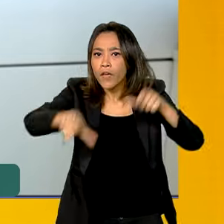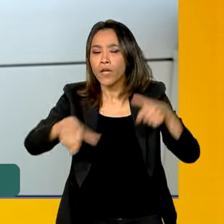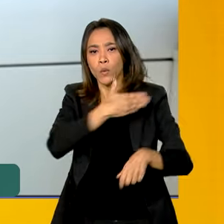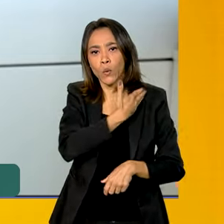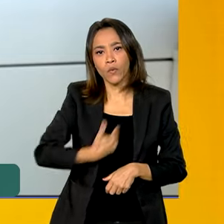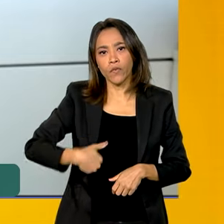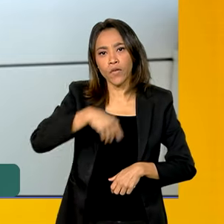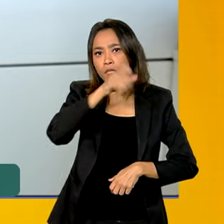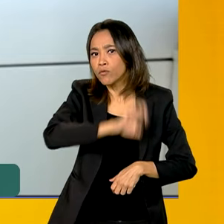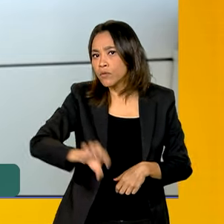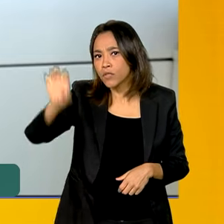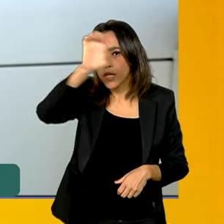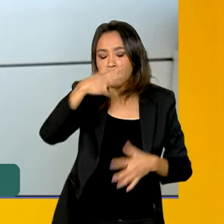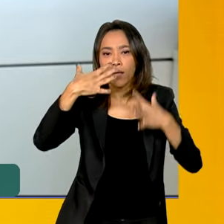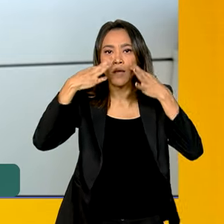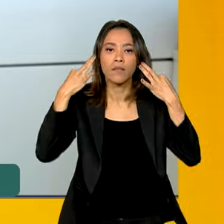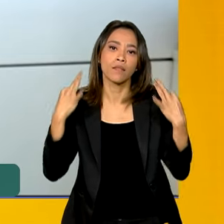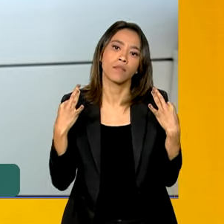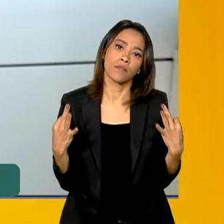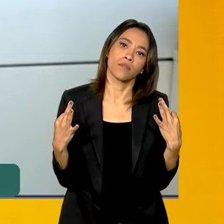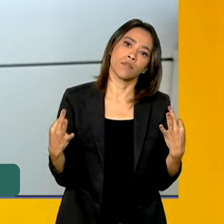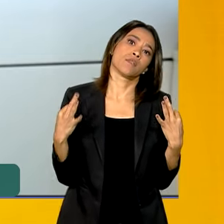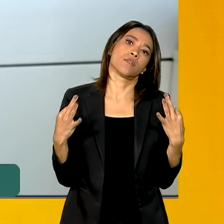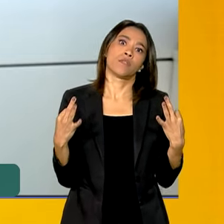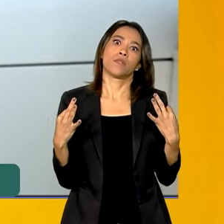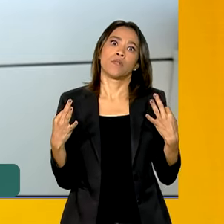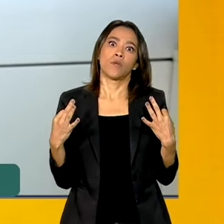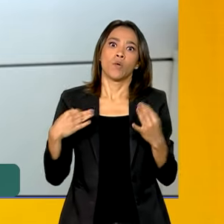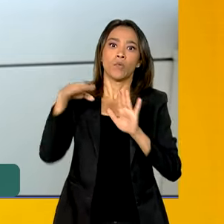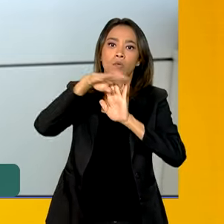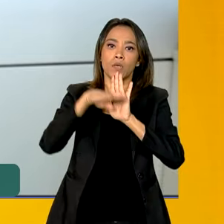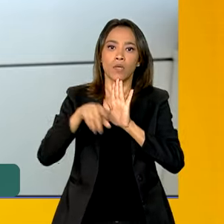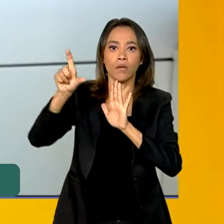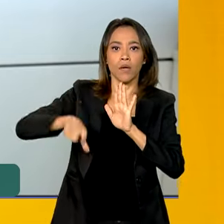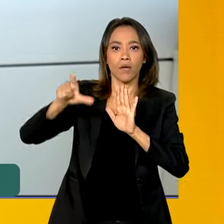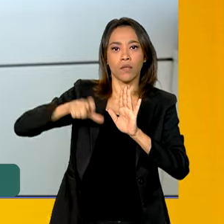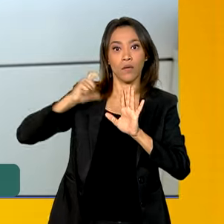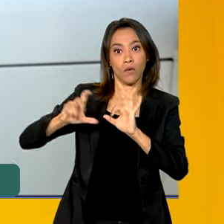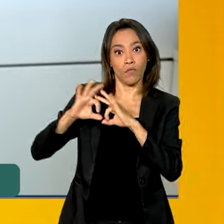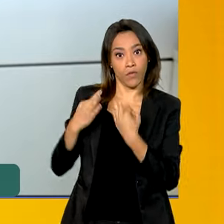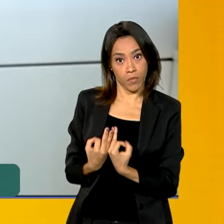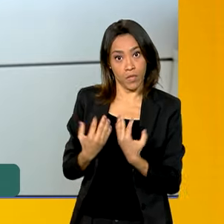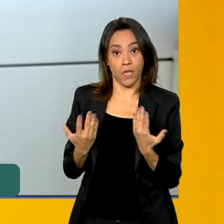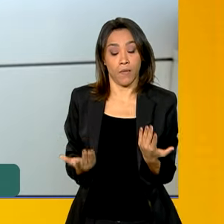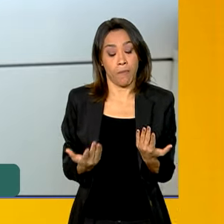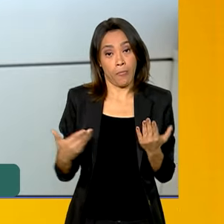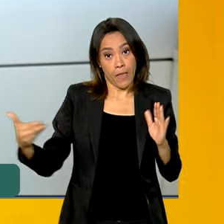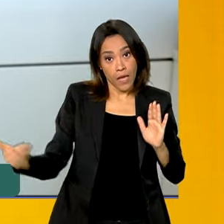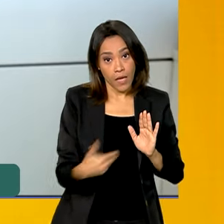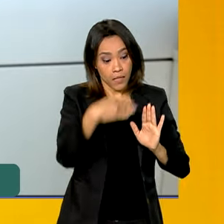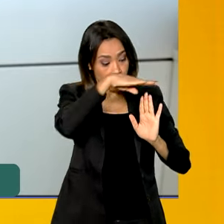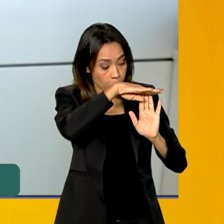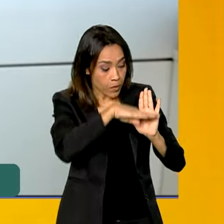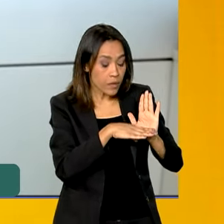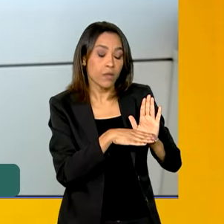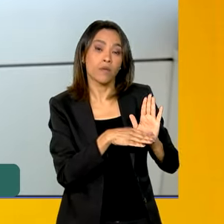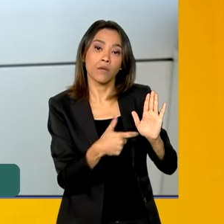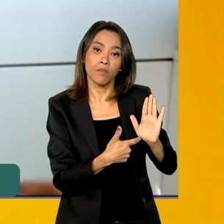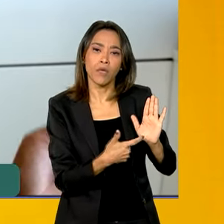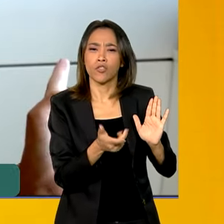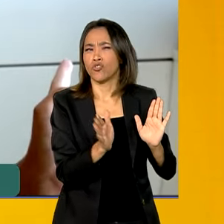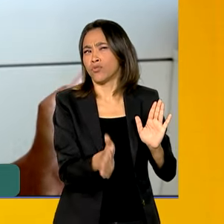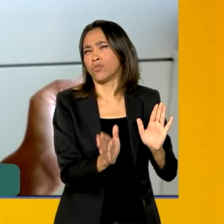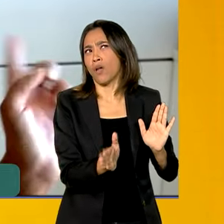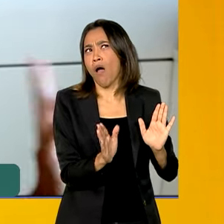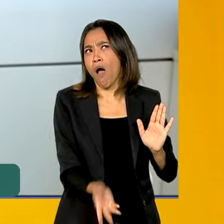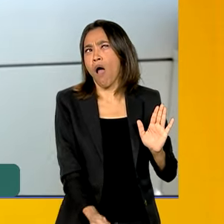governadoras se atentem cada vez mais para o programa Bolsa Família. Porque, por mais que seja um programa que já foi